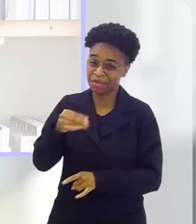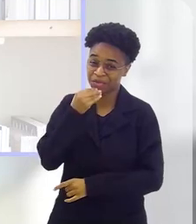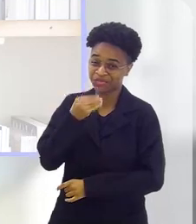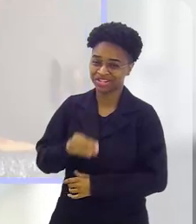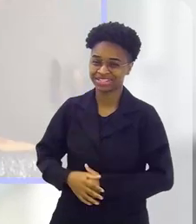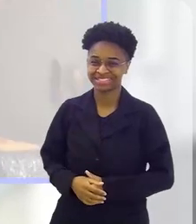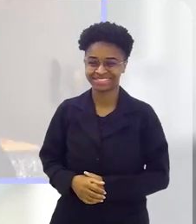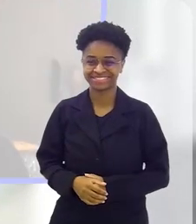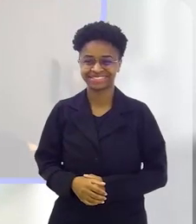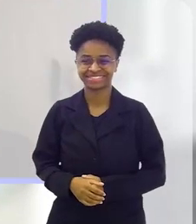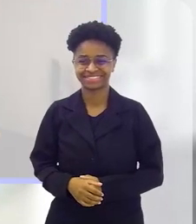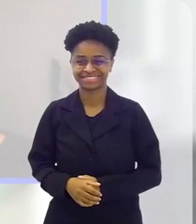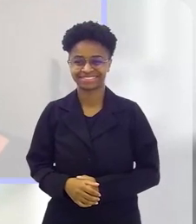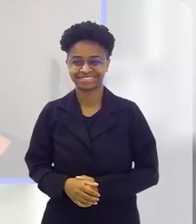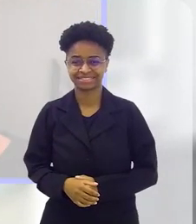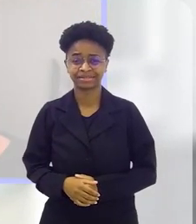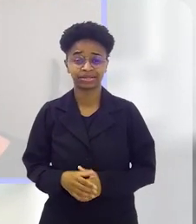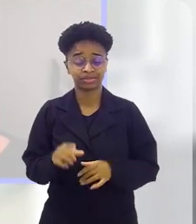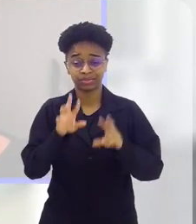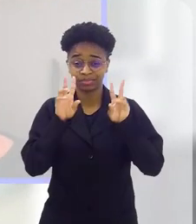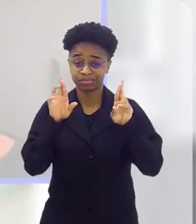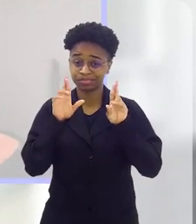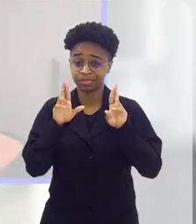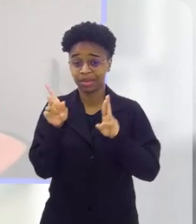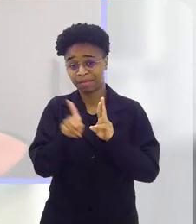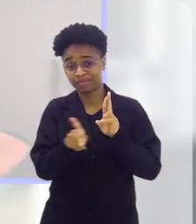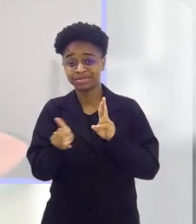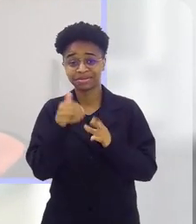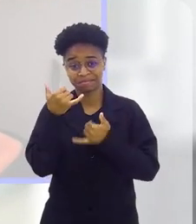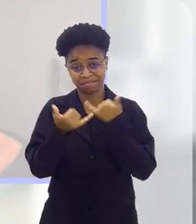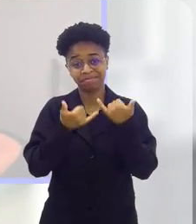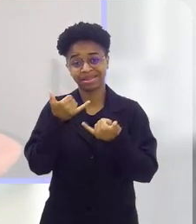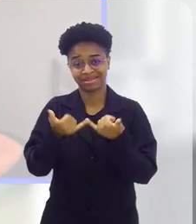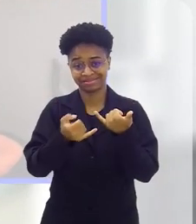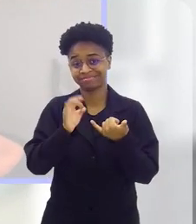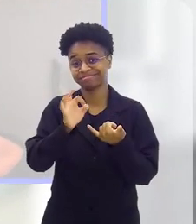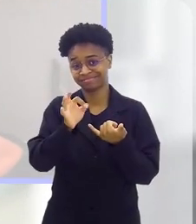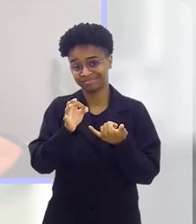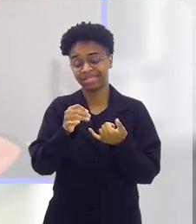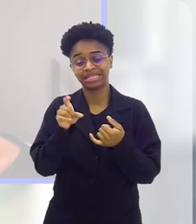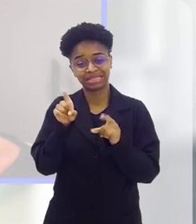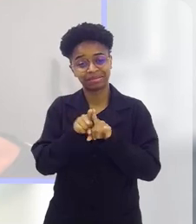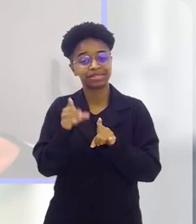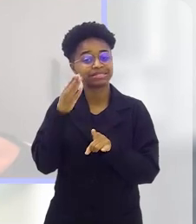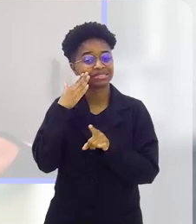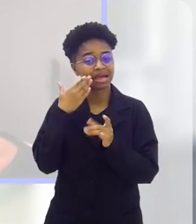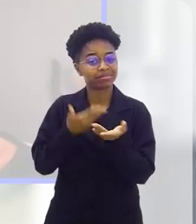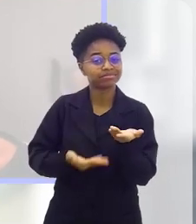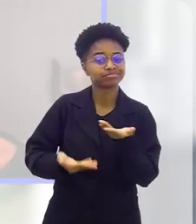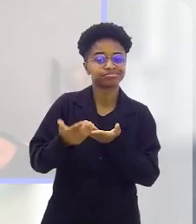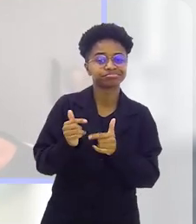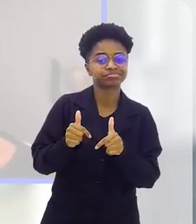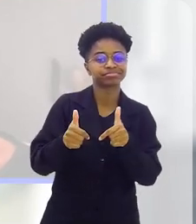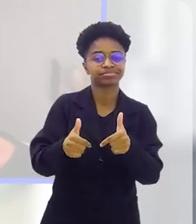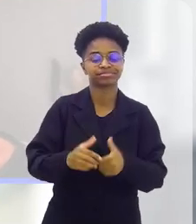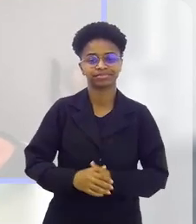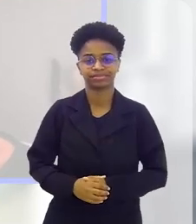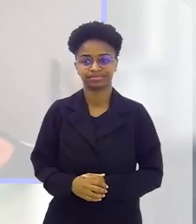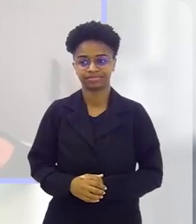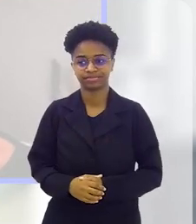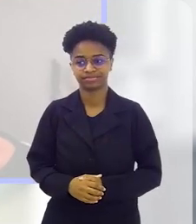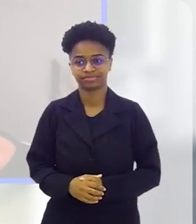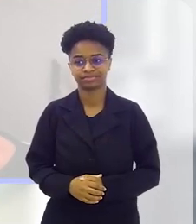aproveitando, né, aproveitando. Que as professoras brinquem, né, e saibam lidar com essa realidade.